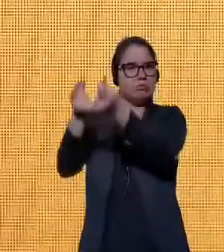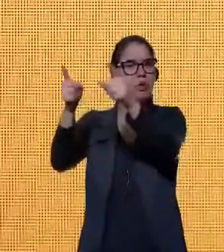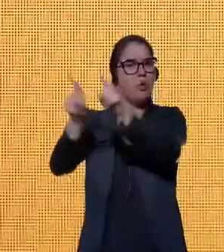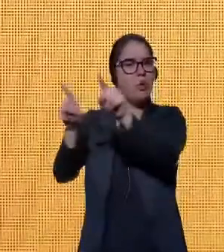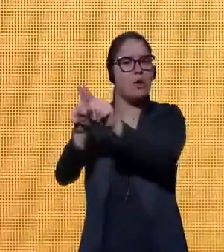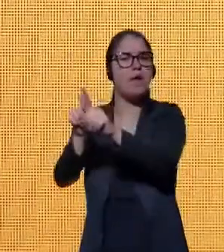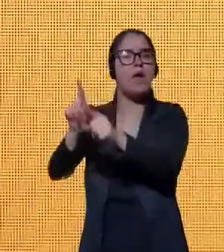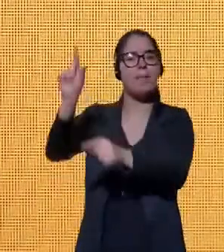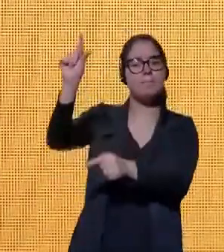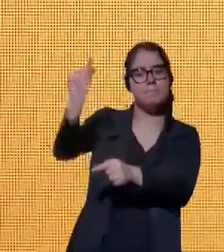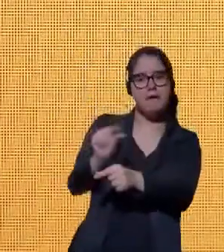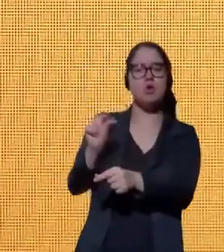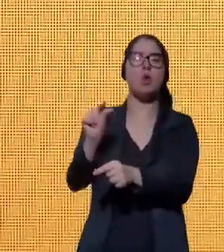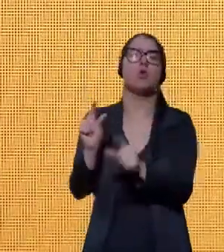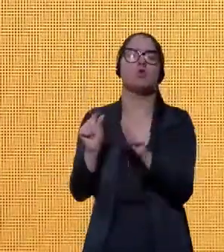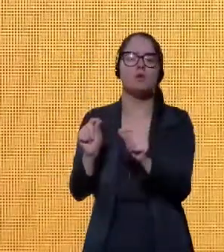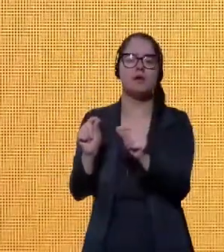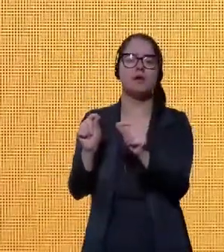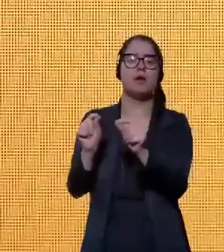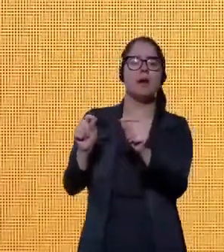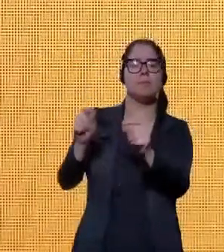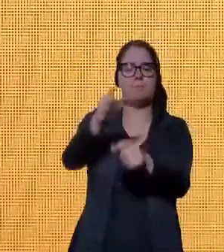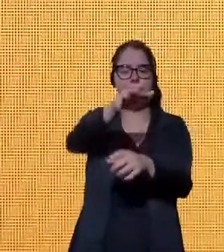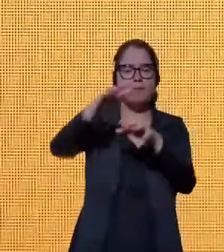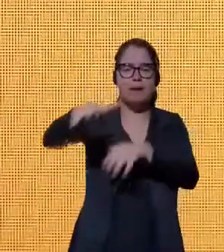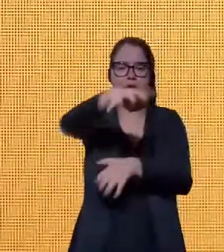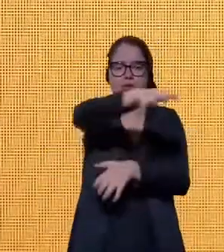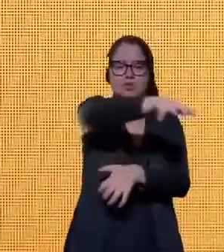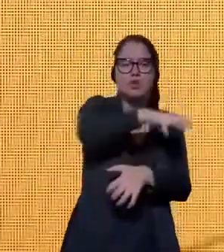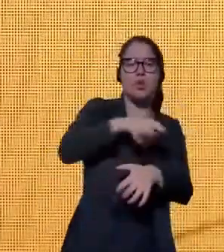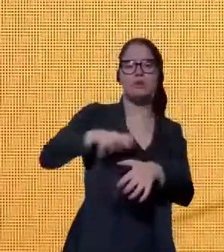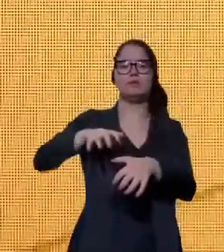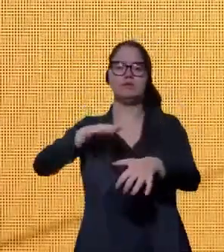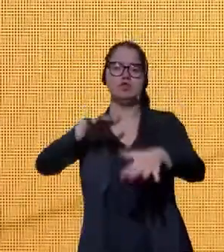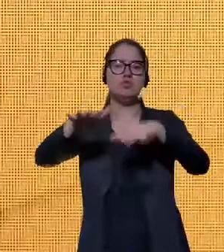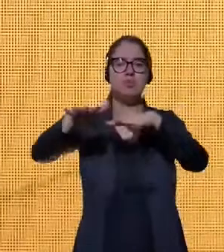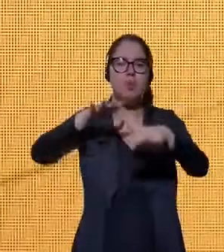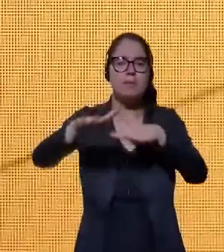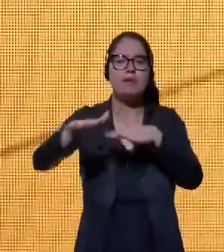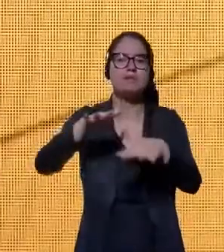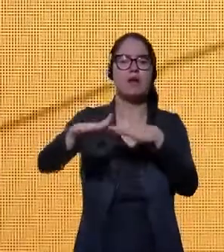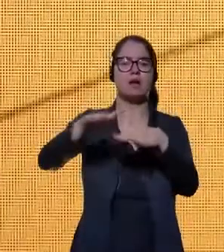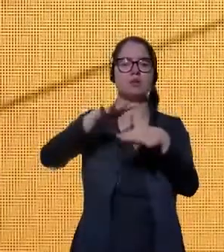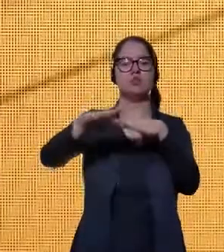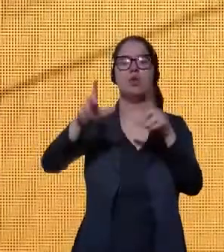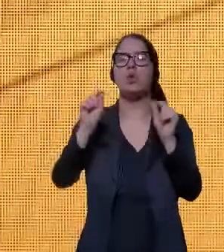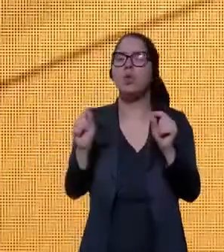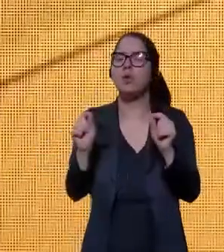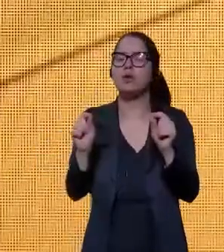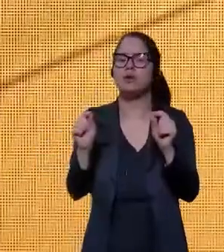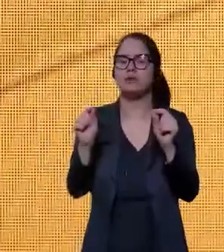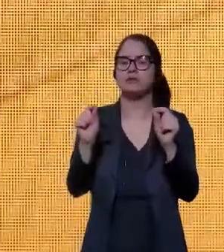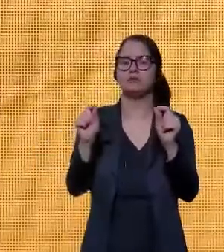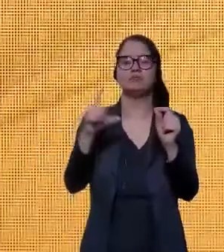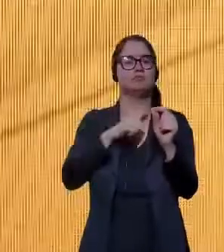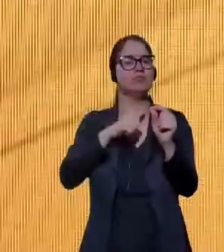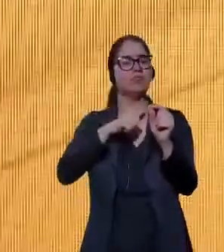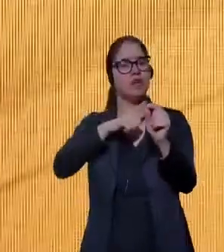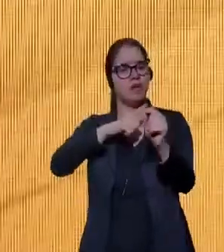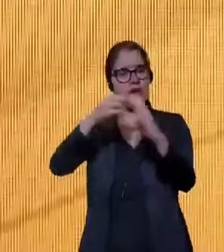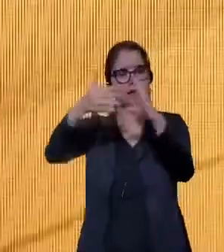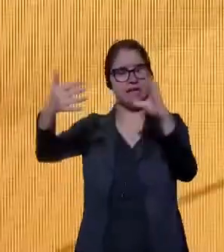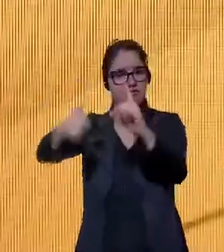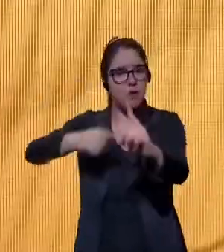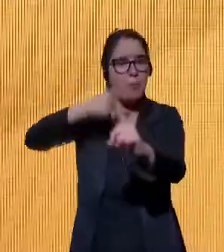financiamento para setores e modalidades que possuem externalidades positivas para o